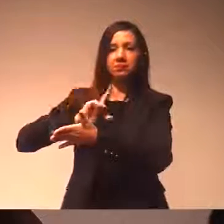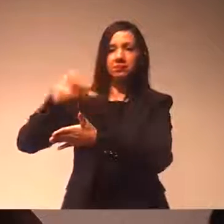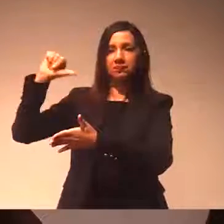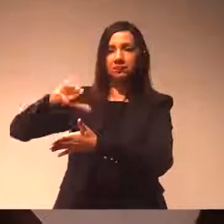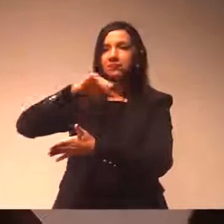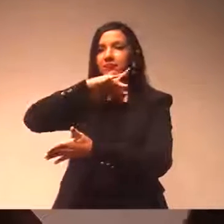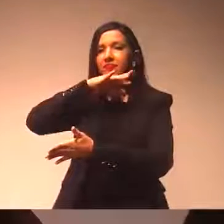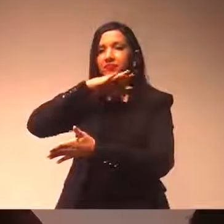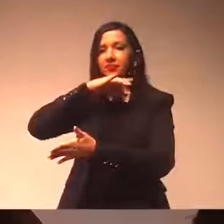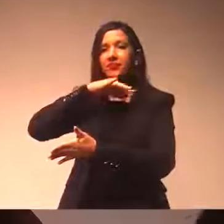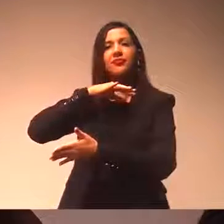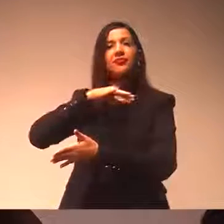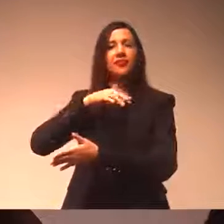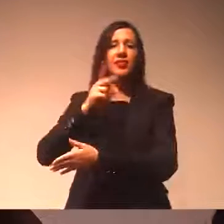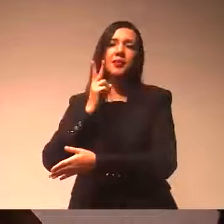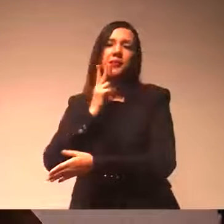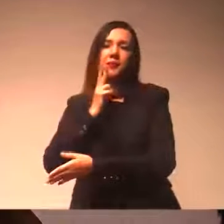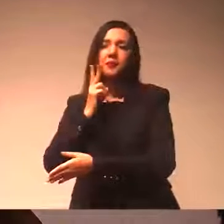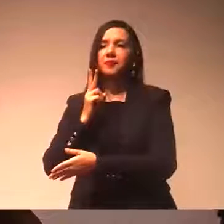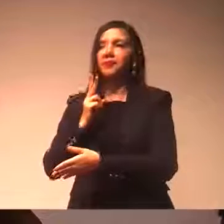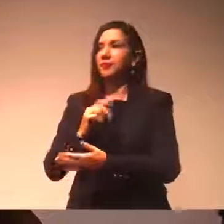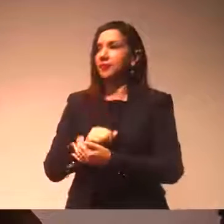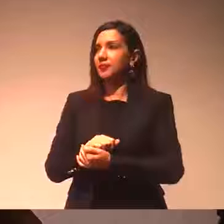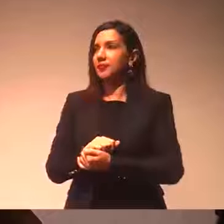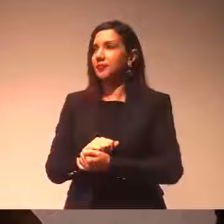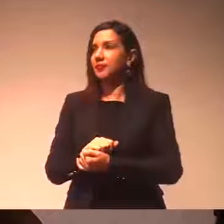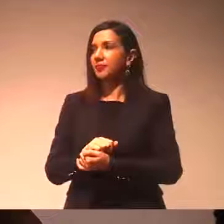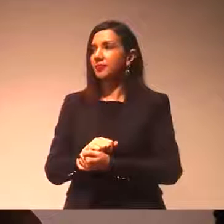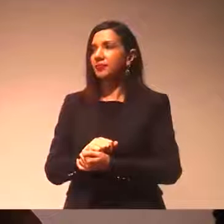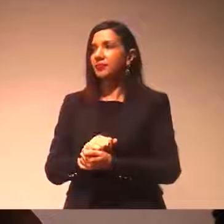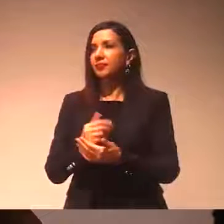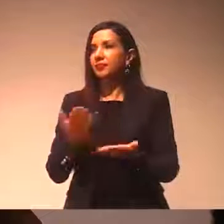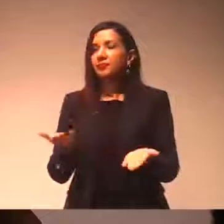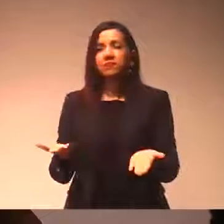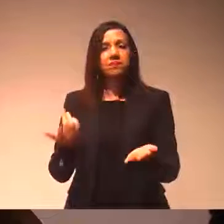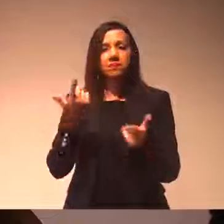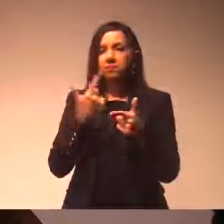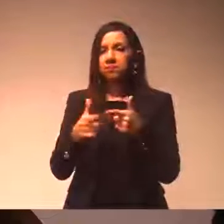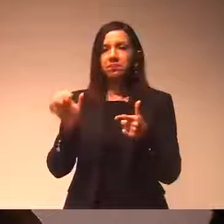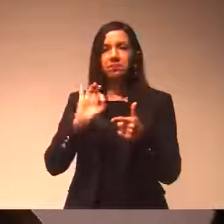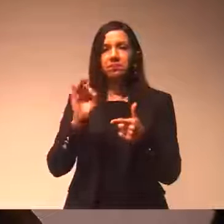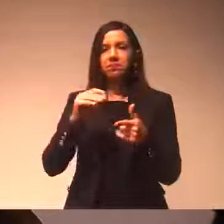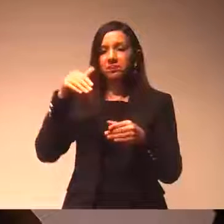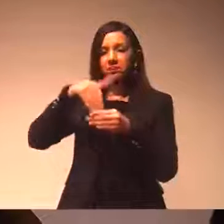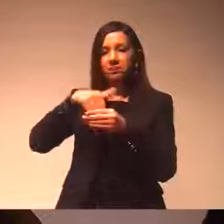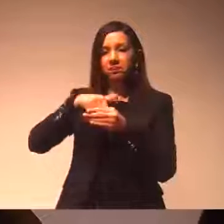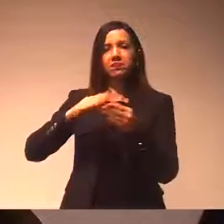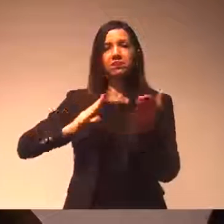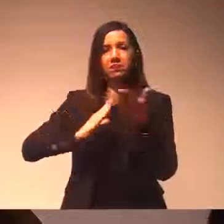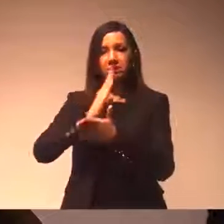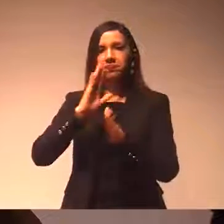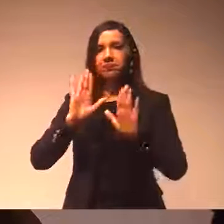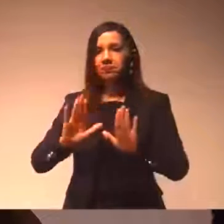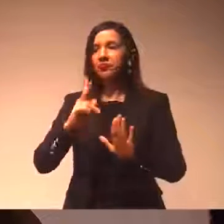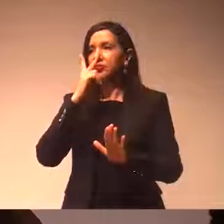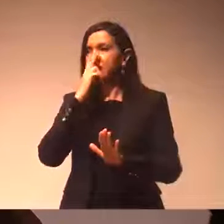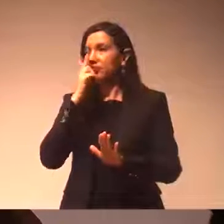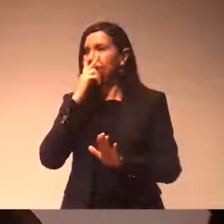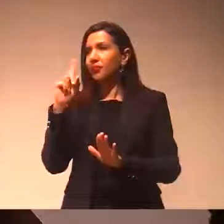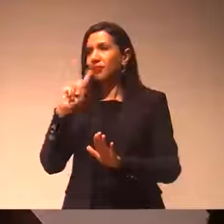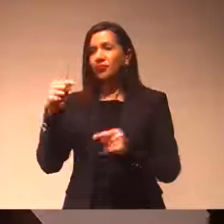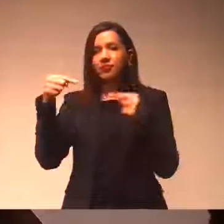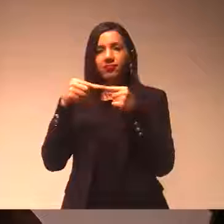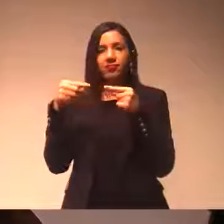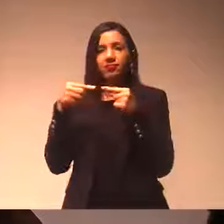para o município, mesmo no aspecto do mérito, não teria problema em votar favoravelmente ao veto. Mas acho que não é o caso.